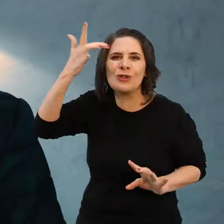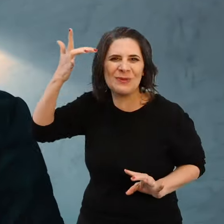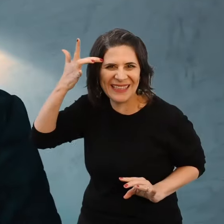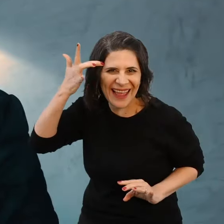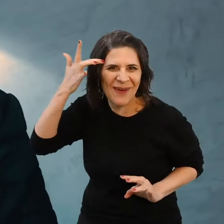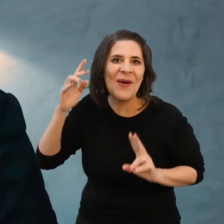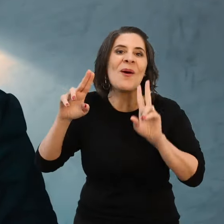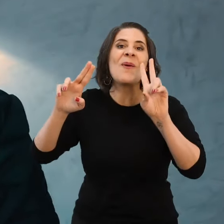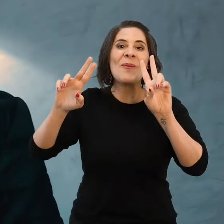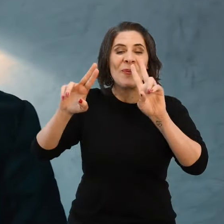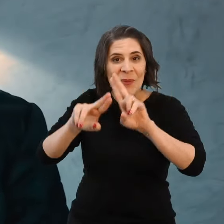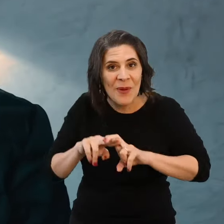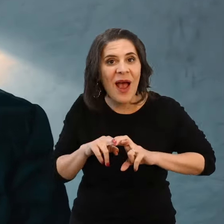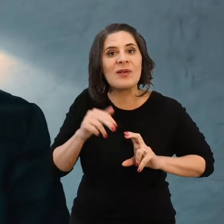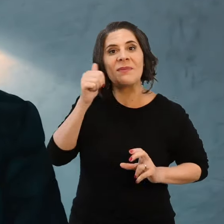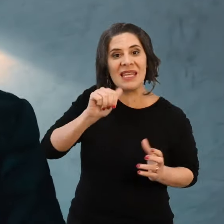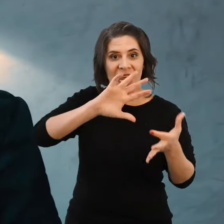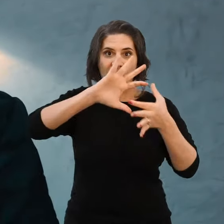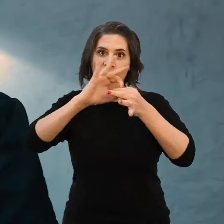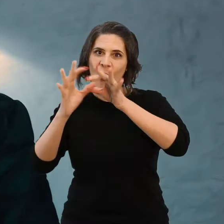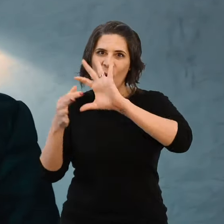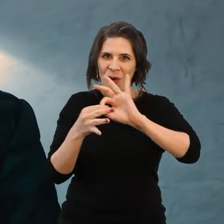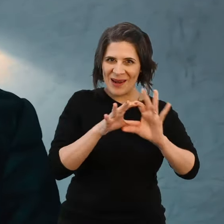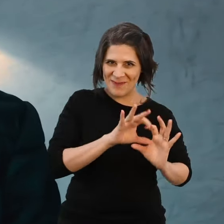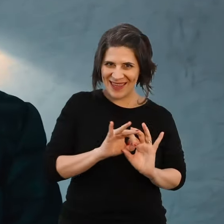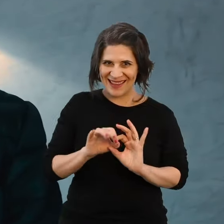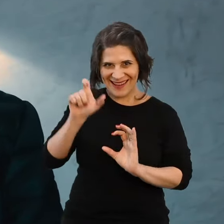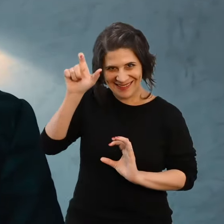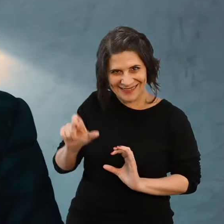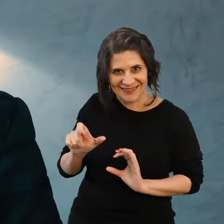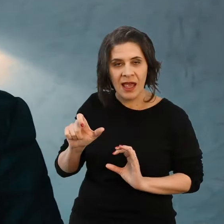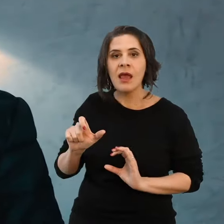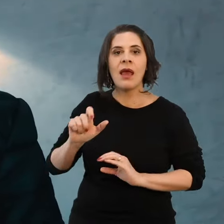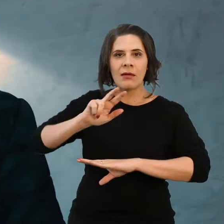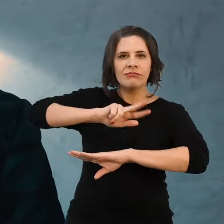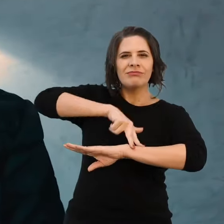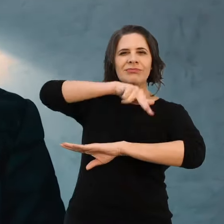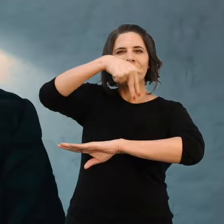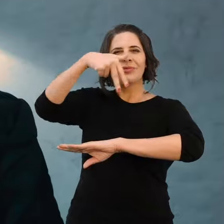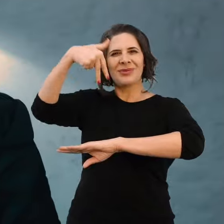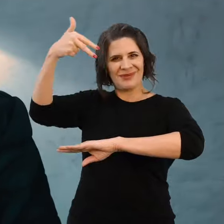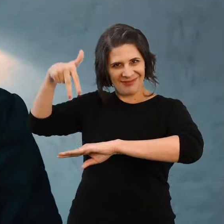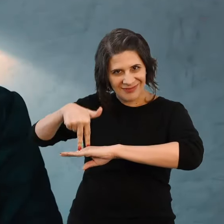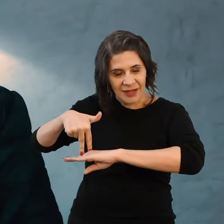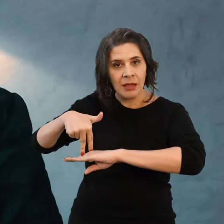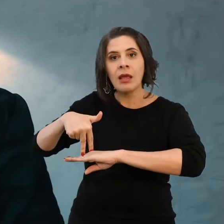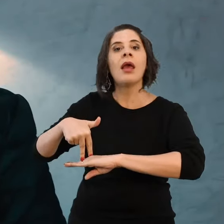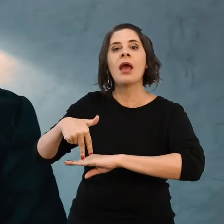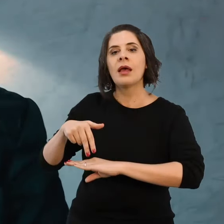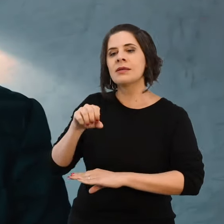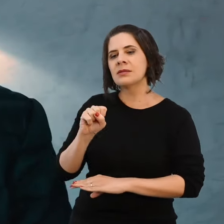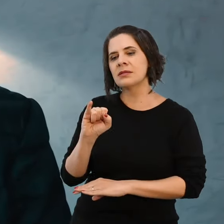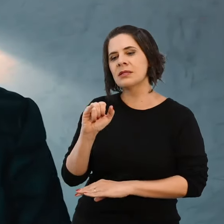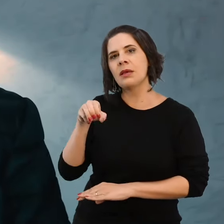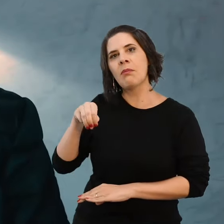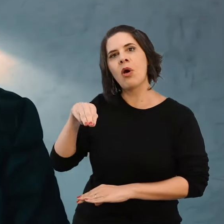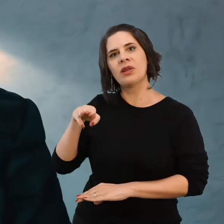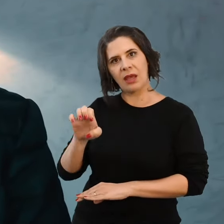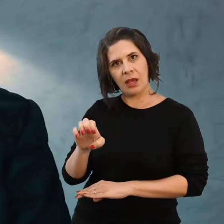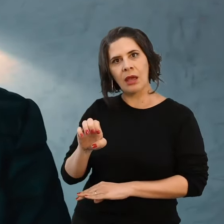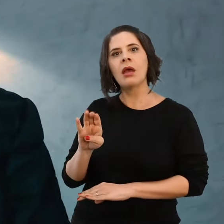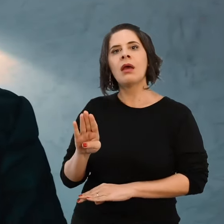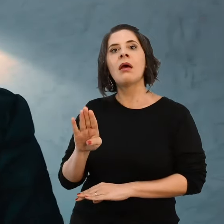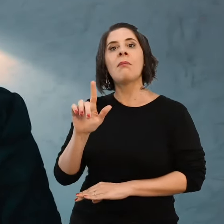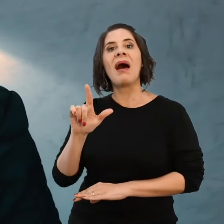Simone Biles, uma das maiores atletas olímpicas da história. Ela abriu mão de participar de uma das provas alegando questões da sua